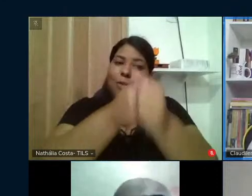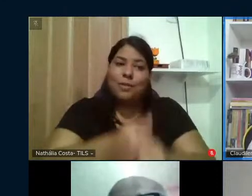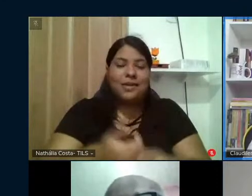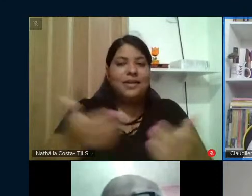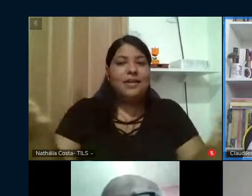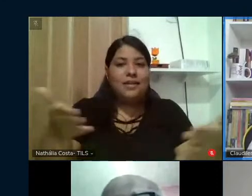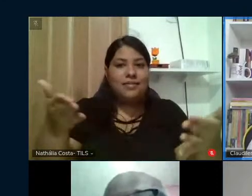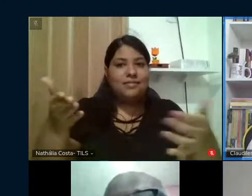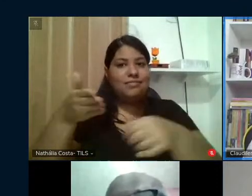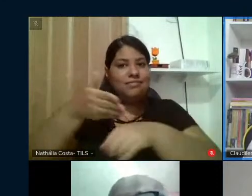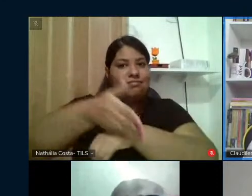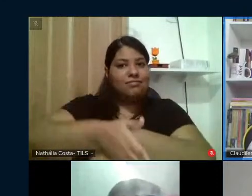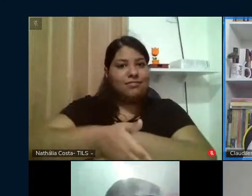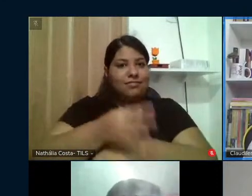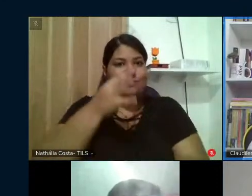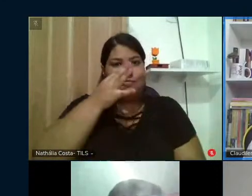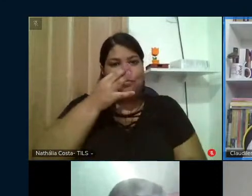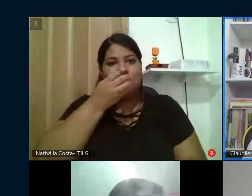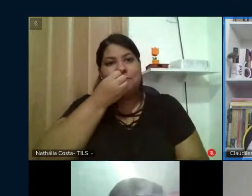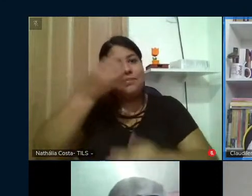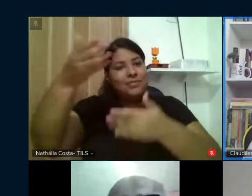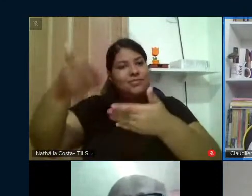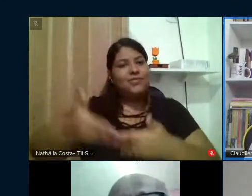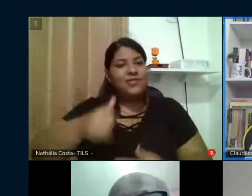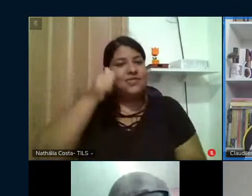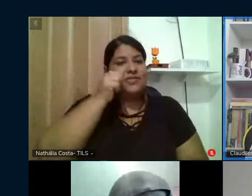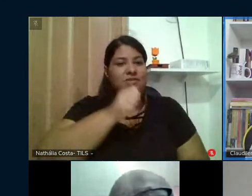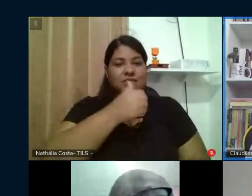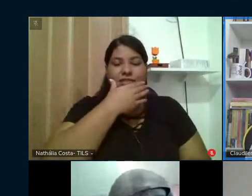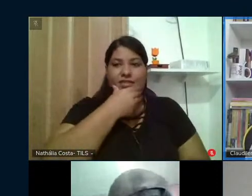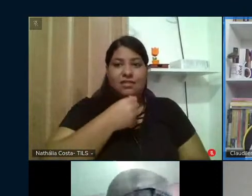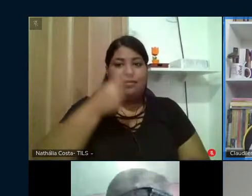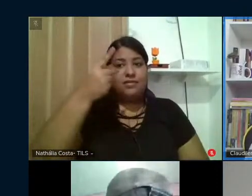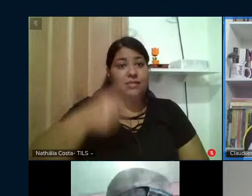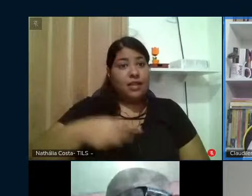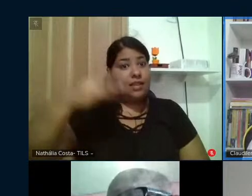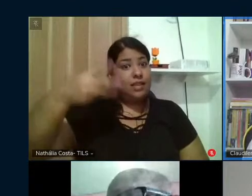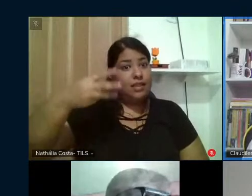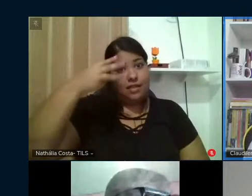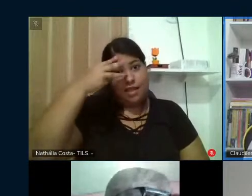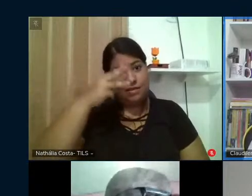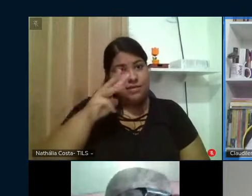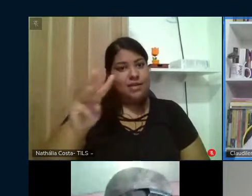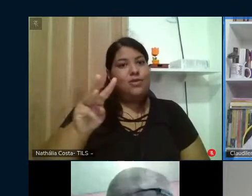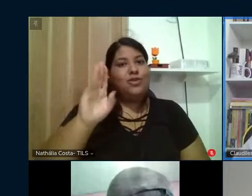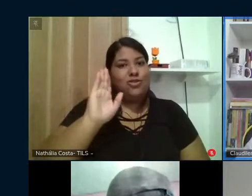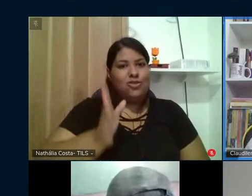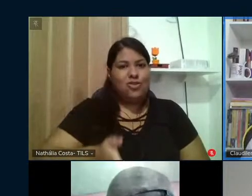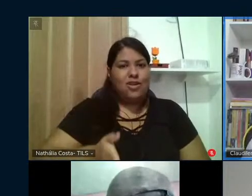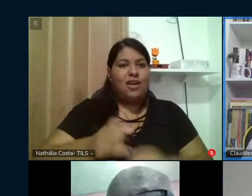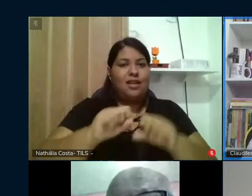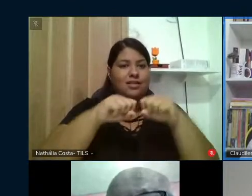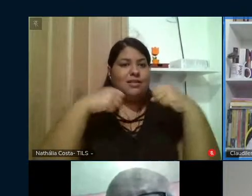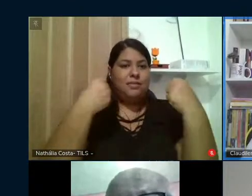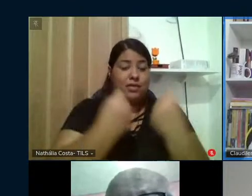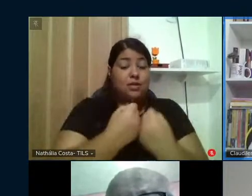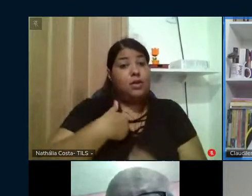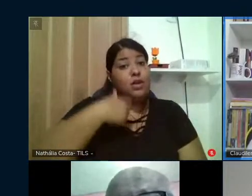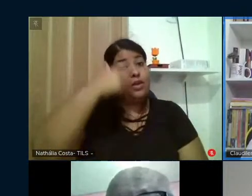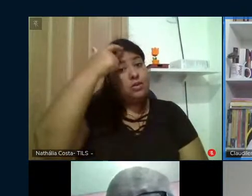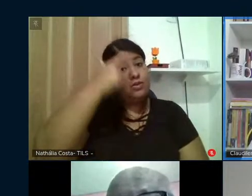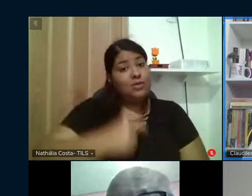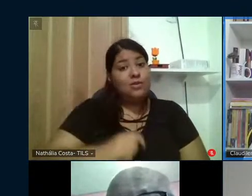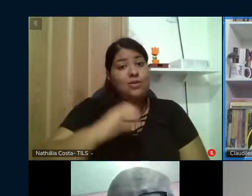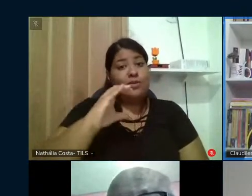acessar a sua escuta. Sejam muito bem-vindas e bem-vindos a esse terceiro dia do nosso seminário. Eu sou Cláudia Leni